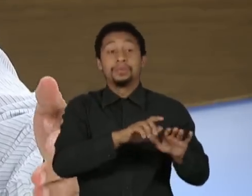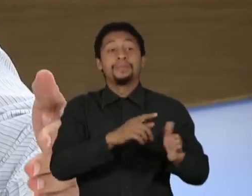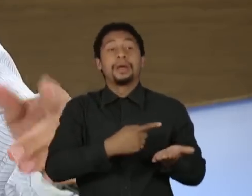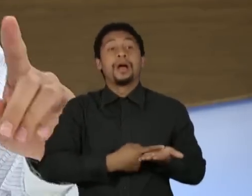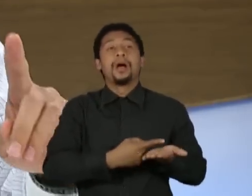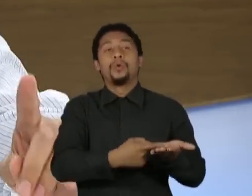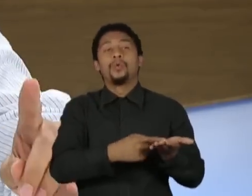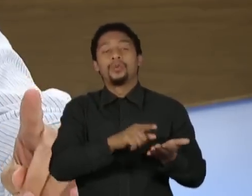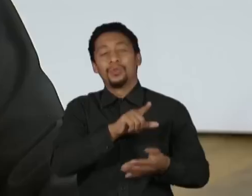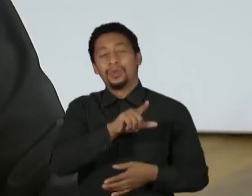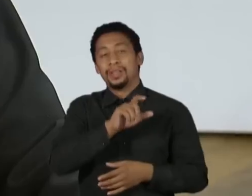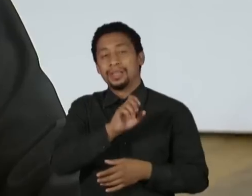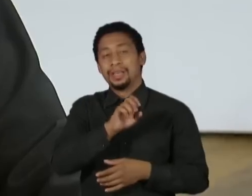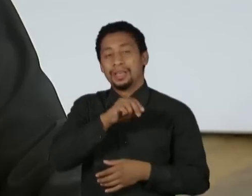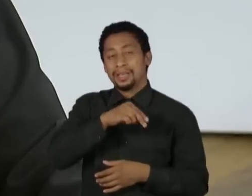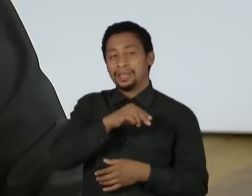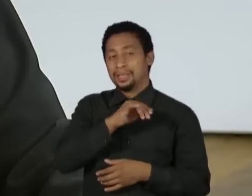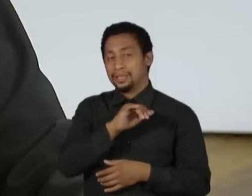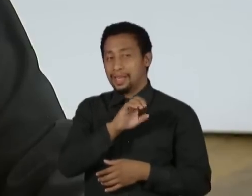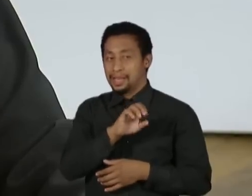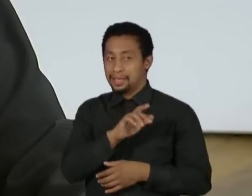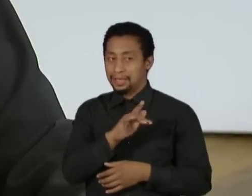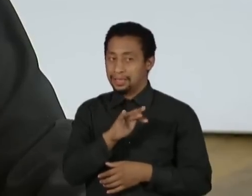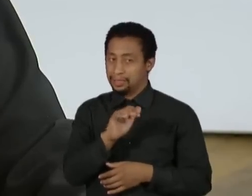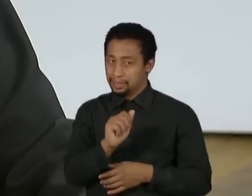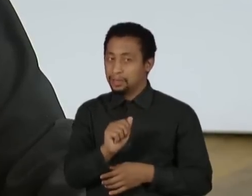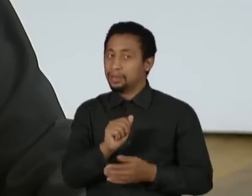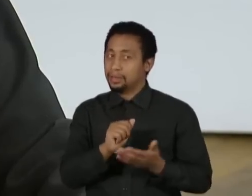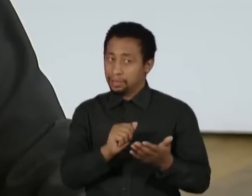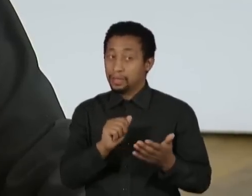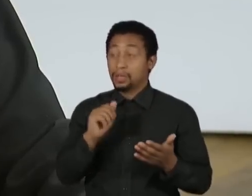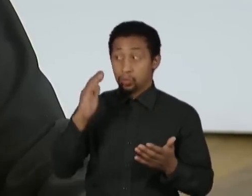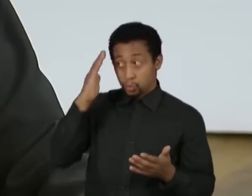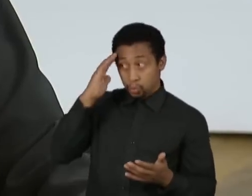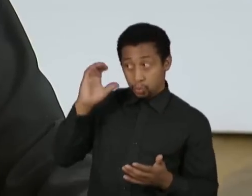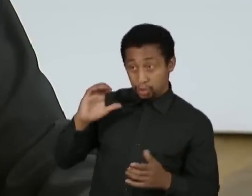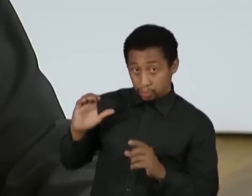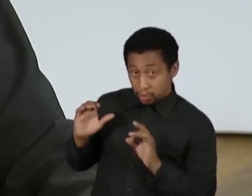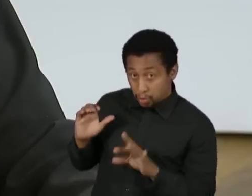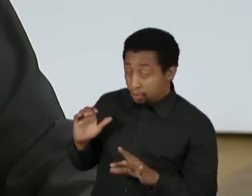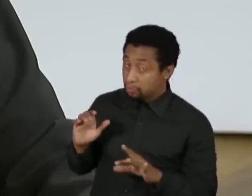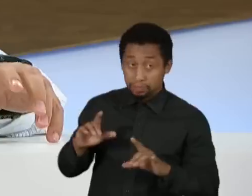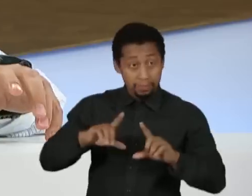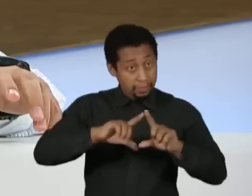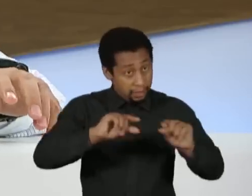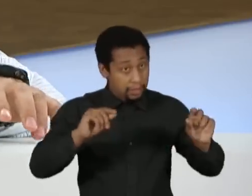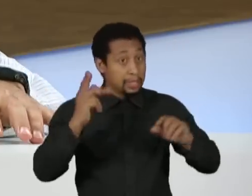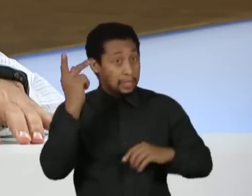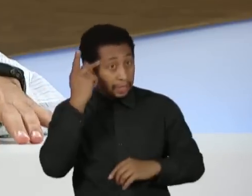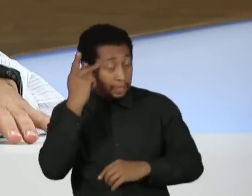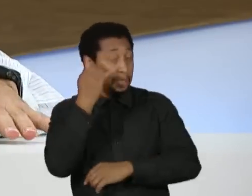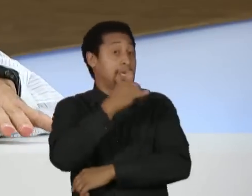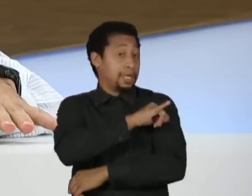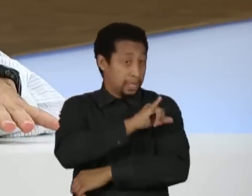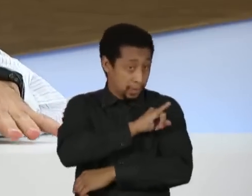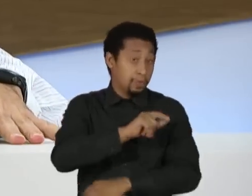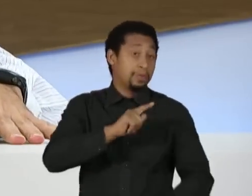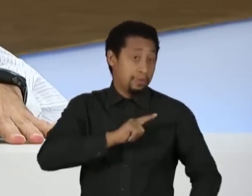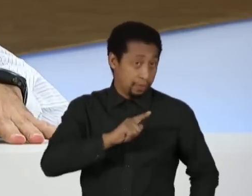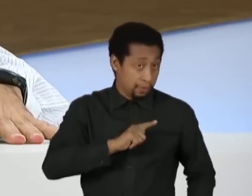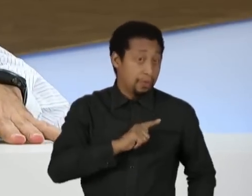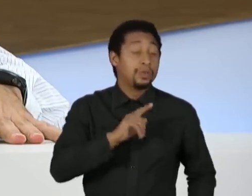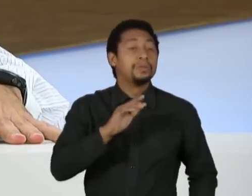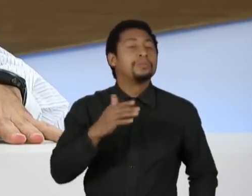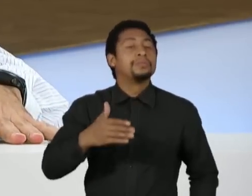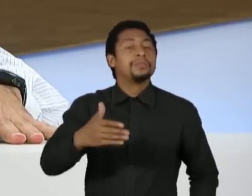E aí acordos que nem foram só firmados em Curitiba, mas firmados em Brasília, em São Paulo, Rio de Janeiro. Que